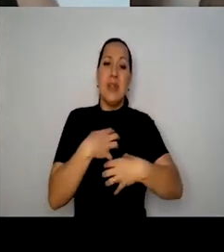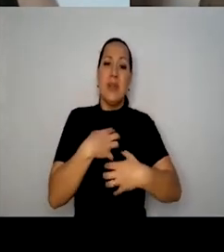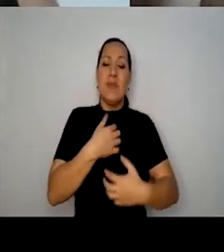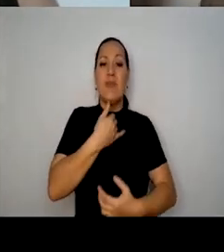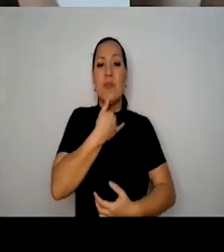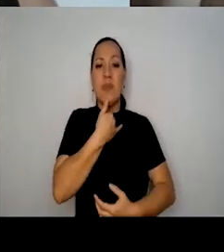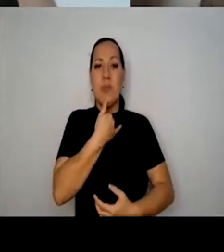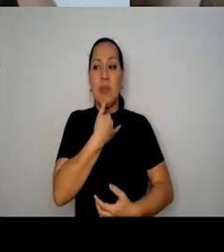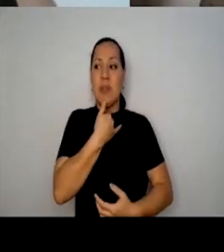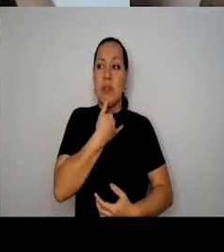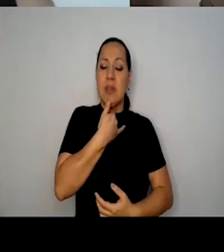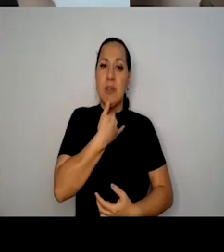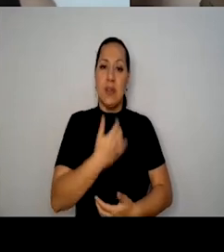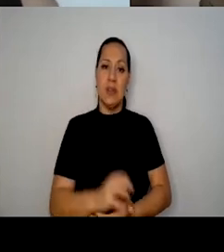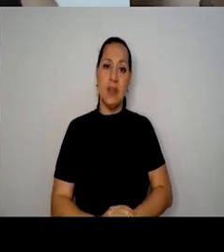para